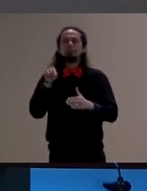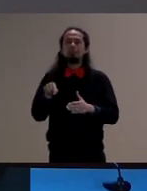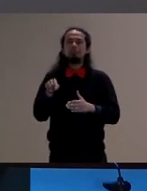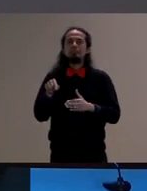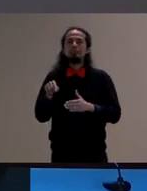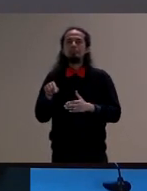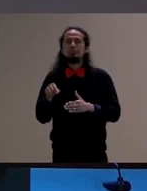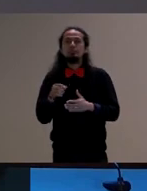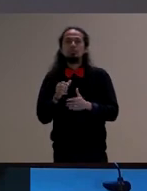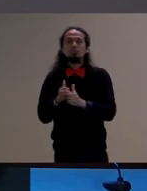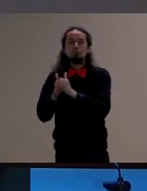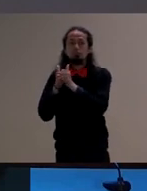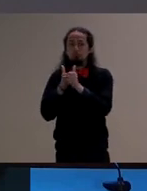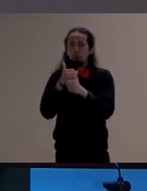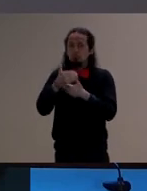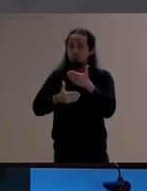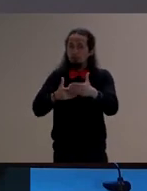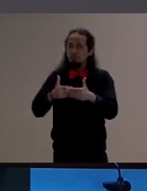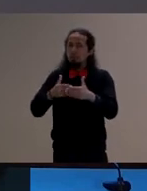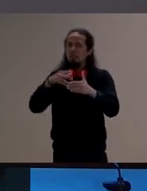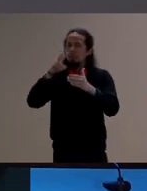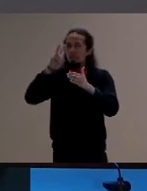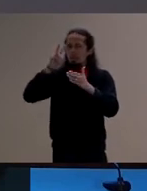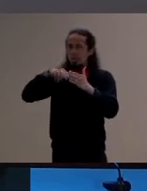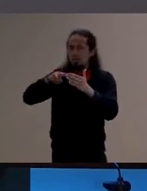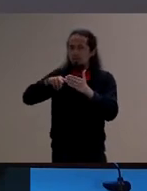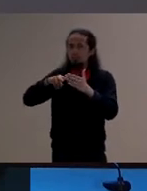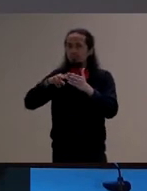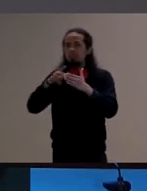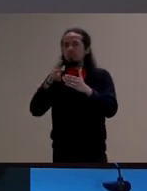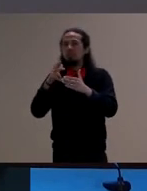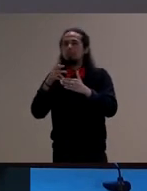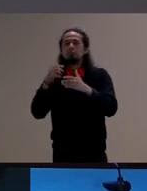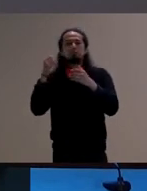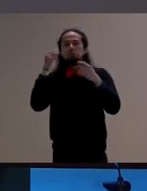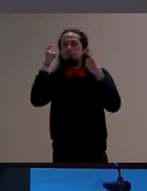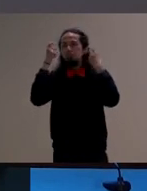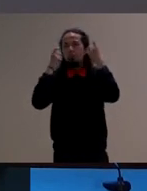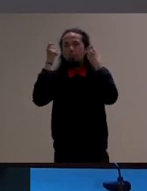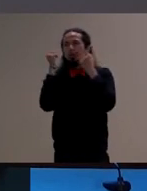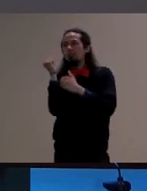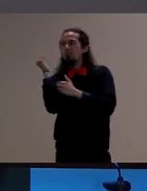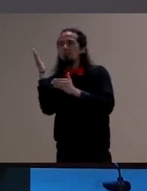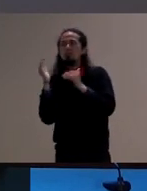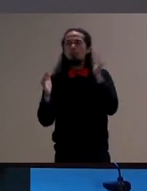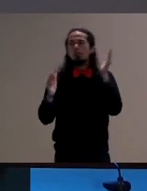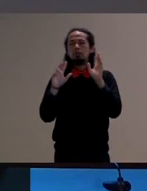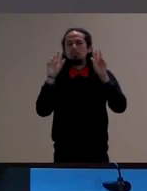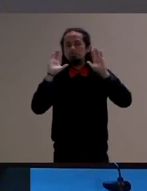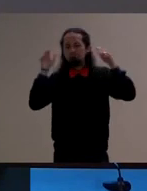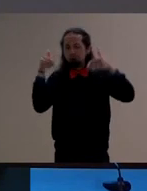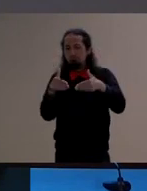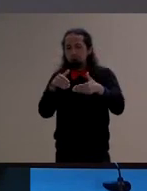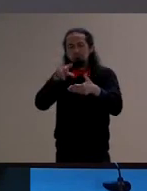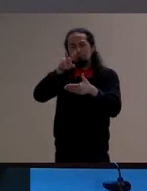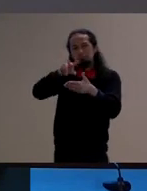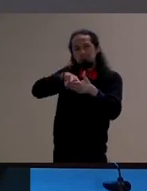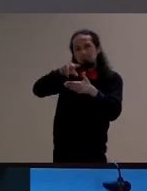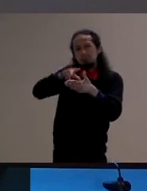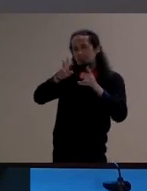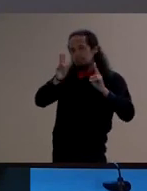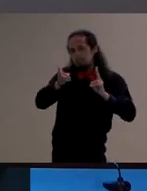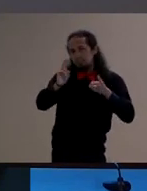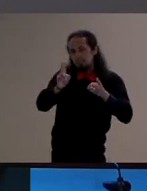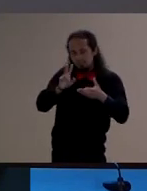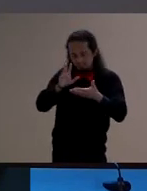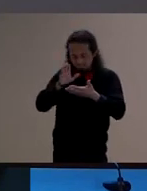a leitura ela tapa os ouvidos seu livro fica sobre aquela mesa muito alta e uma mão está sempre sobre a